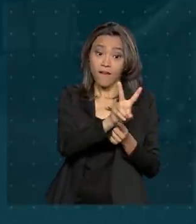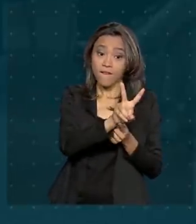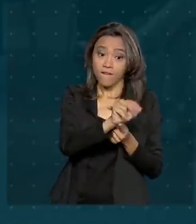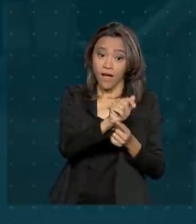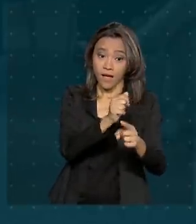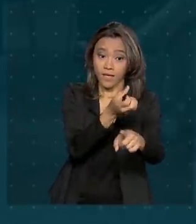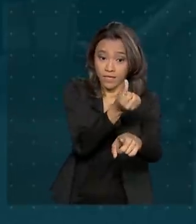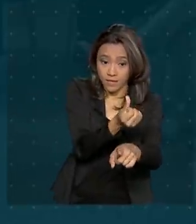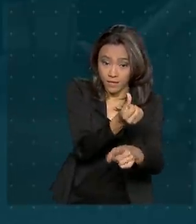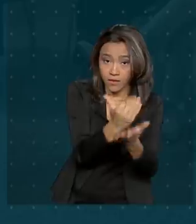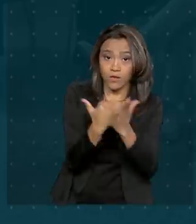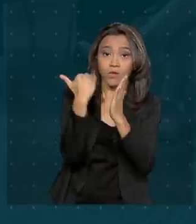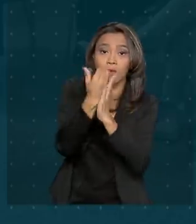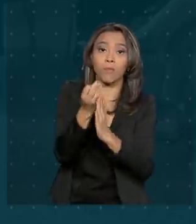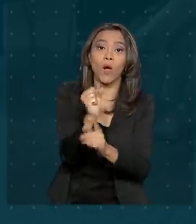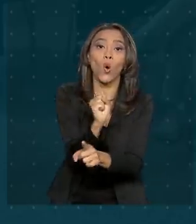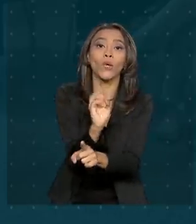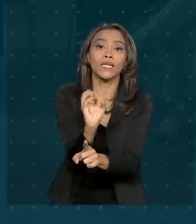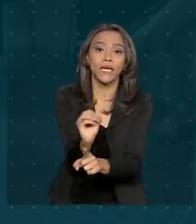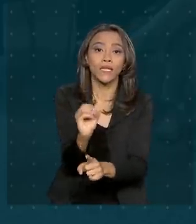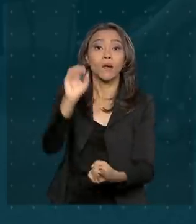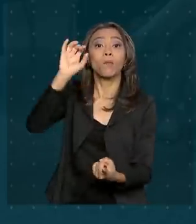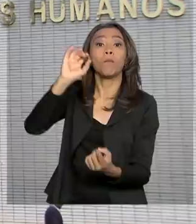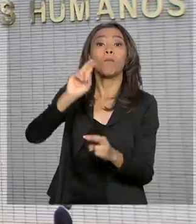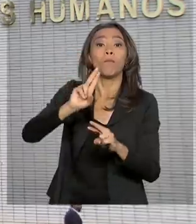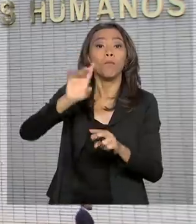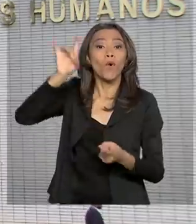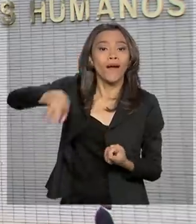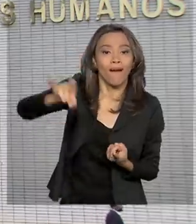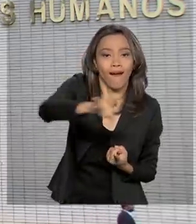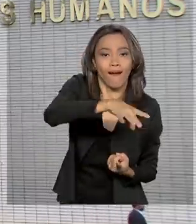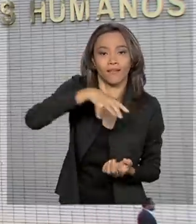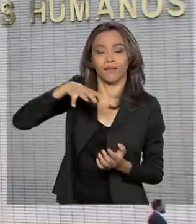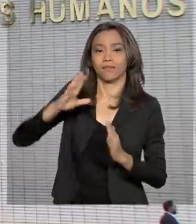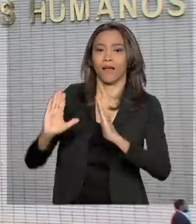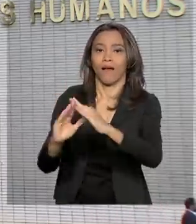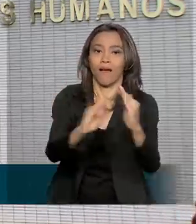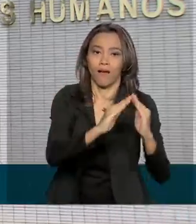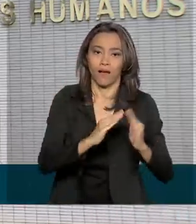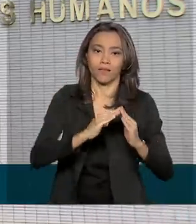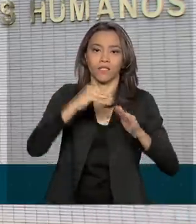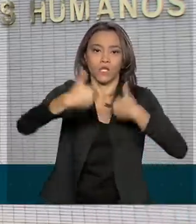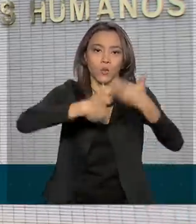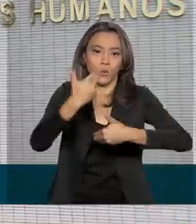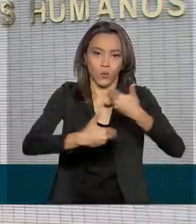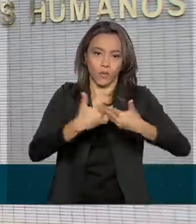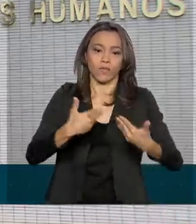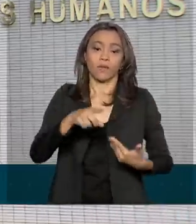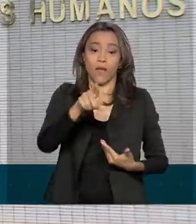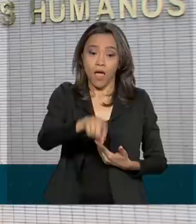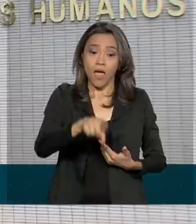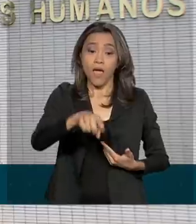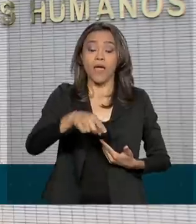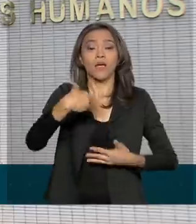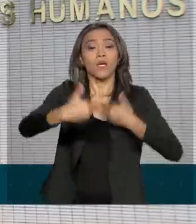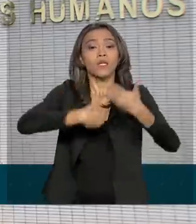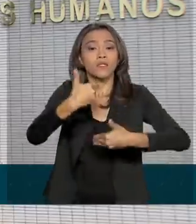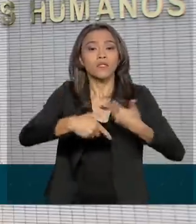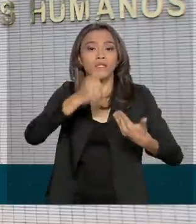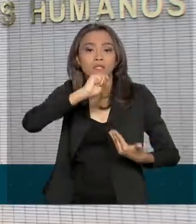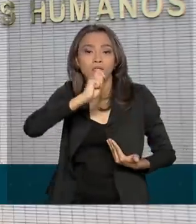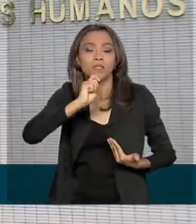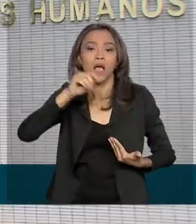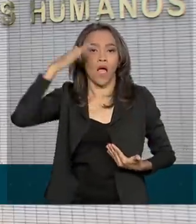60 para 80 por comunidade terapêutica. As vagas do novo edital são para dependentes químicos adultos.